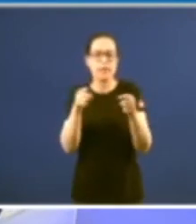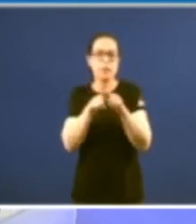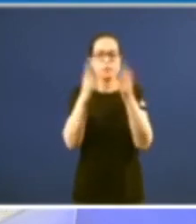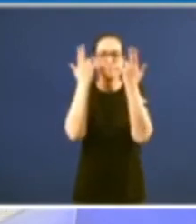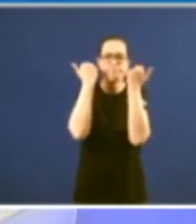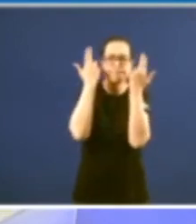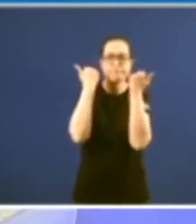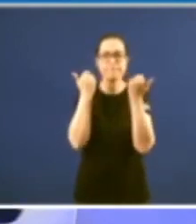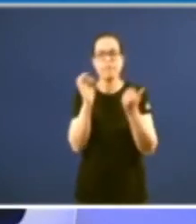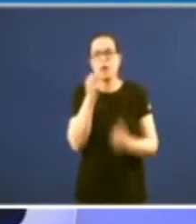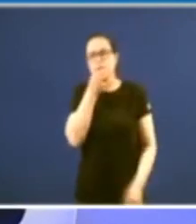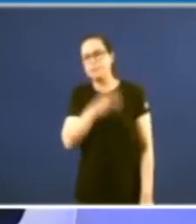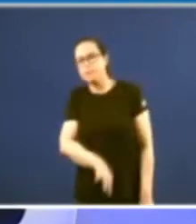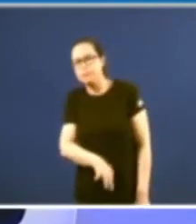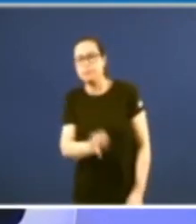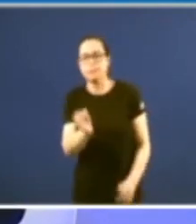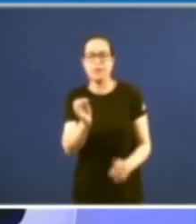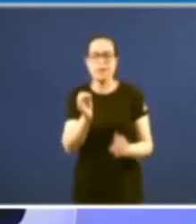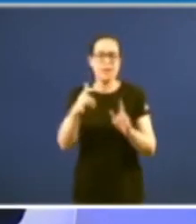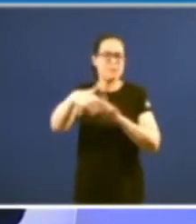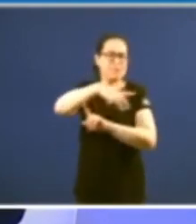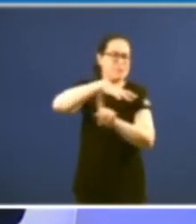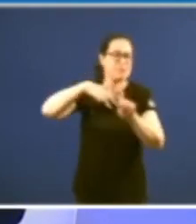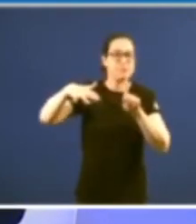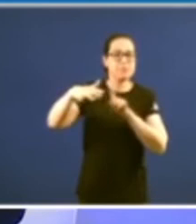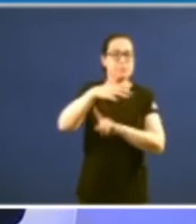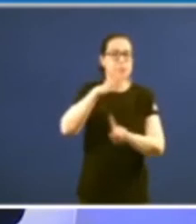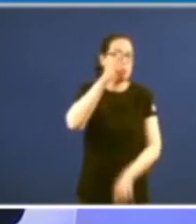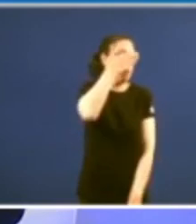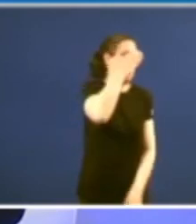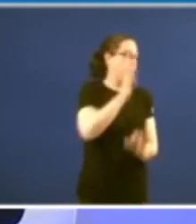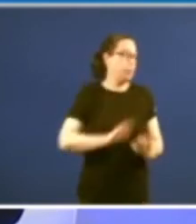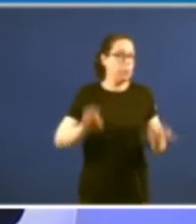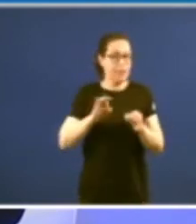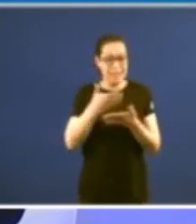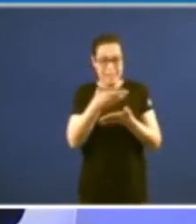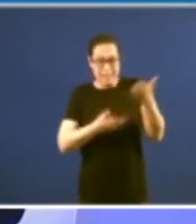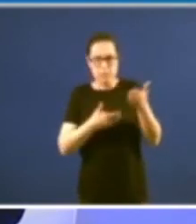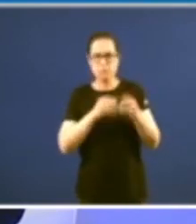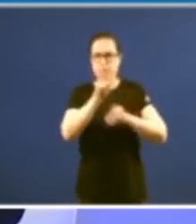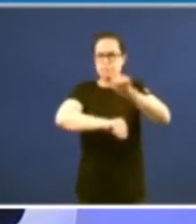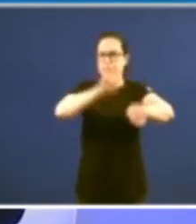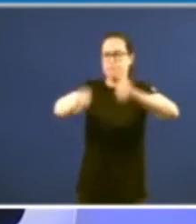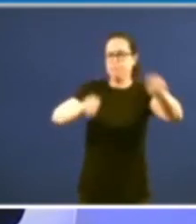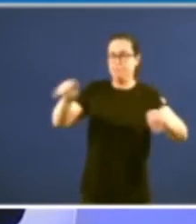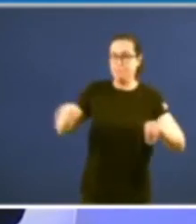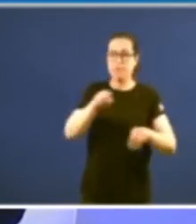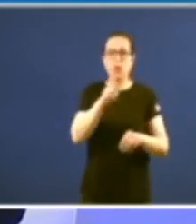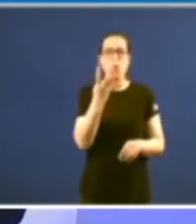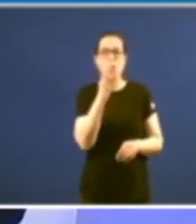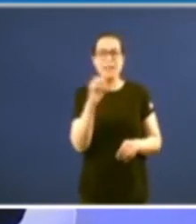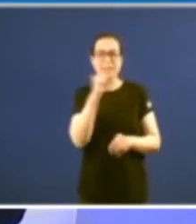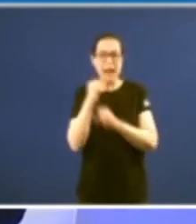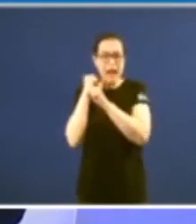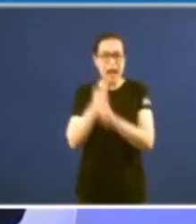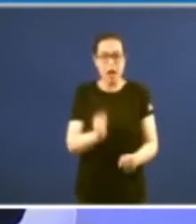apática un pouco allea todo o que se estaba negociando viña de catro décadas de dictadura e iso pasa